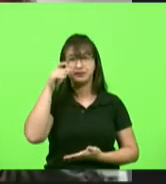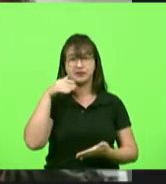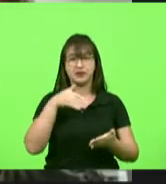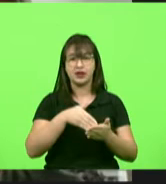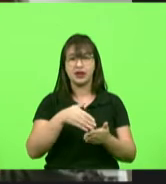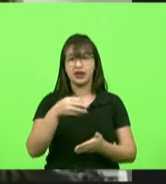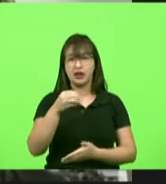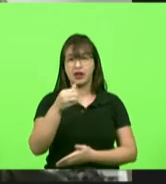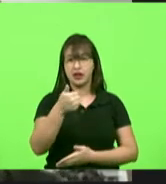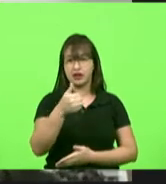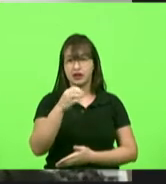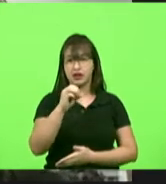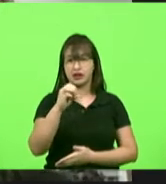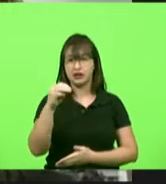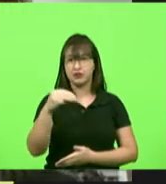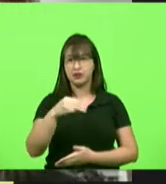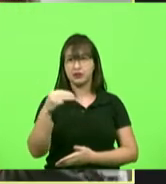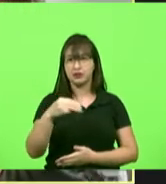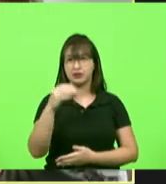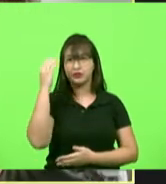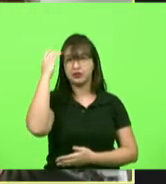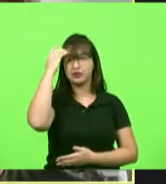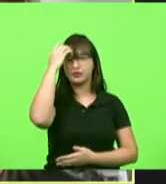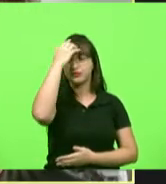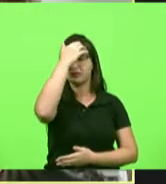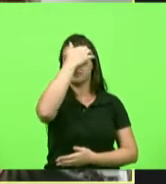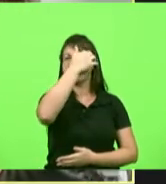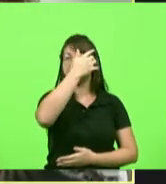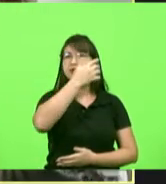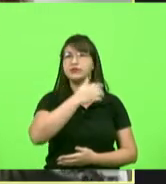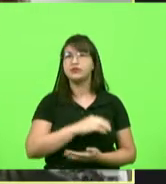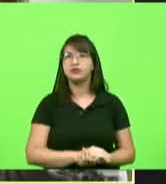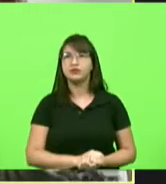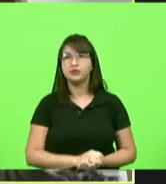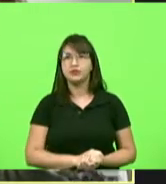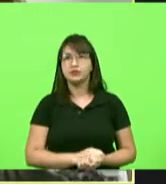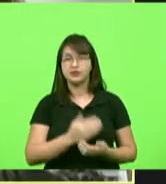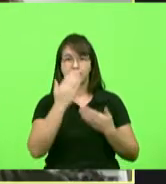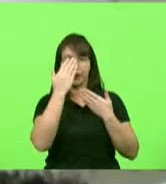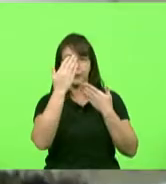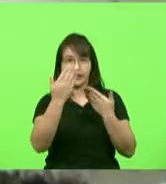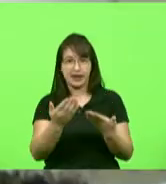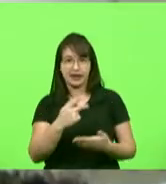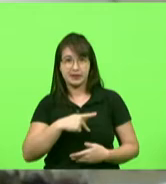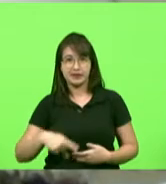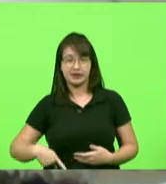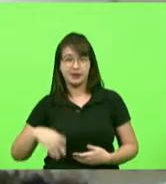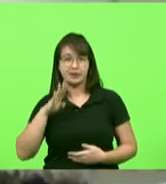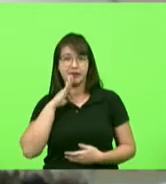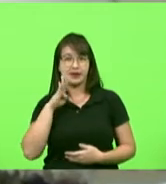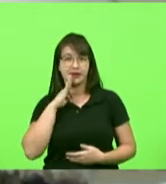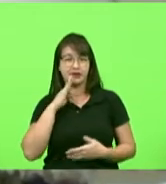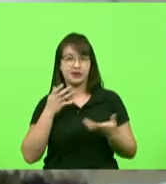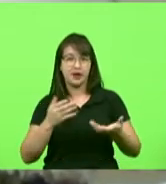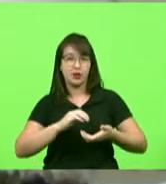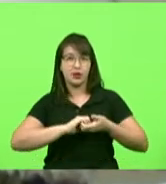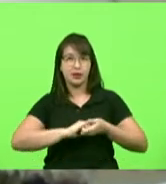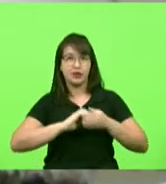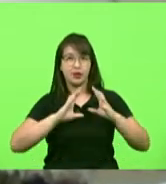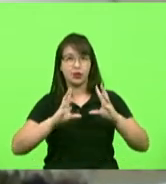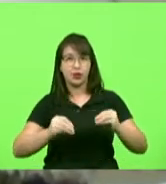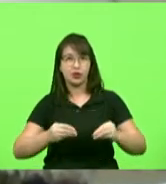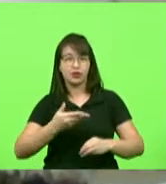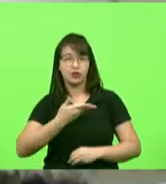minutos deputado obrigada presidente Nilson Berlanda eu quero cumprimentar todos os colegas